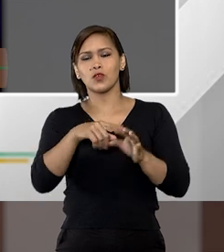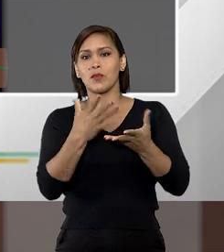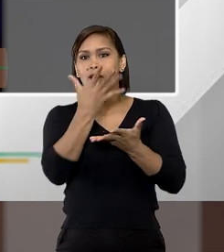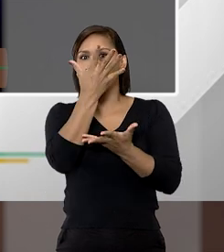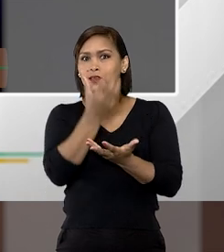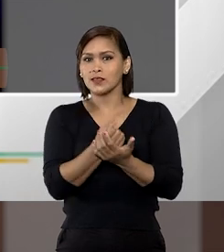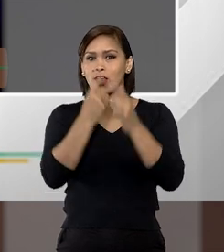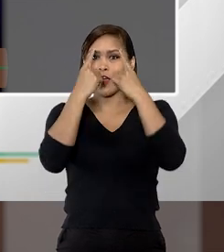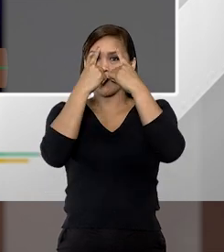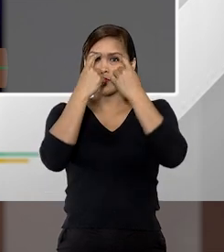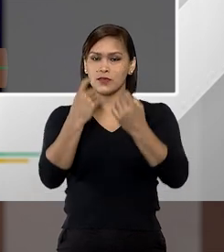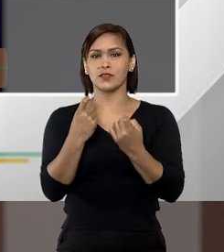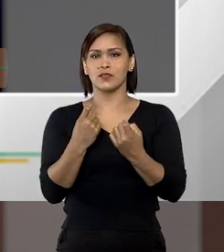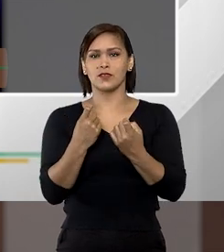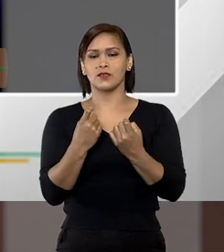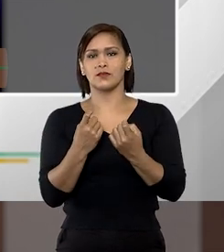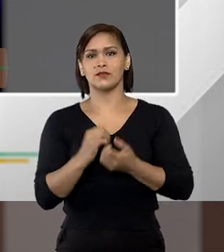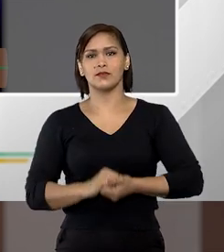aceitação da violência.